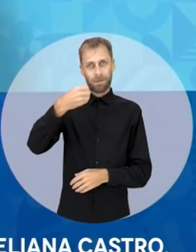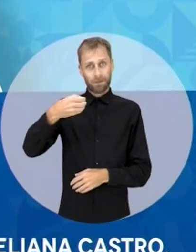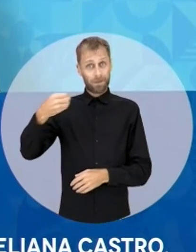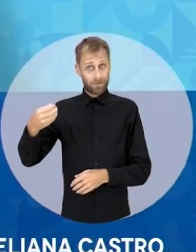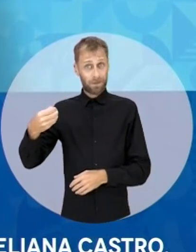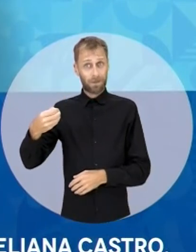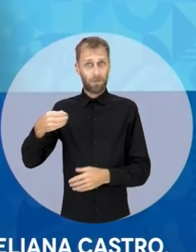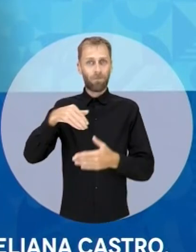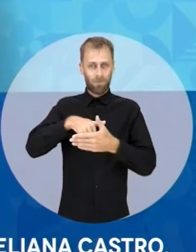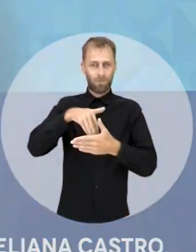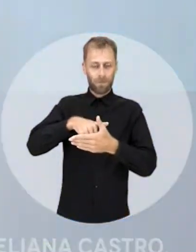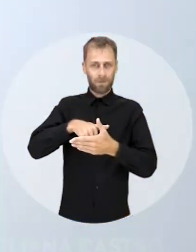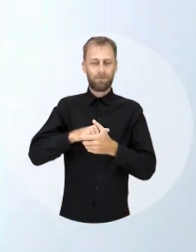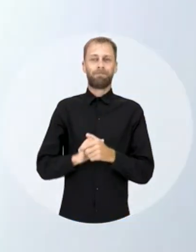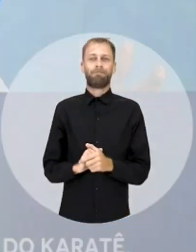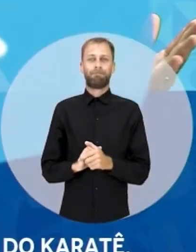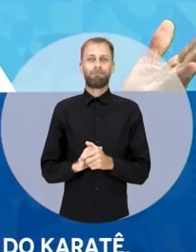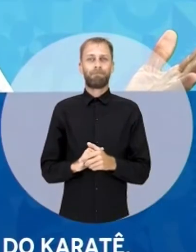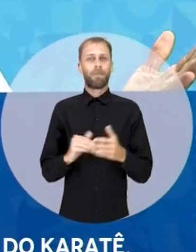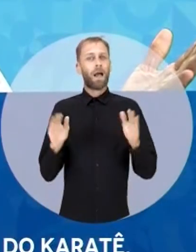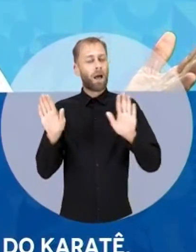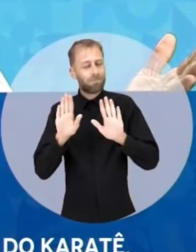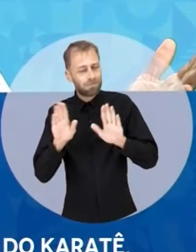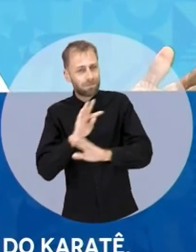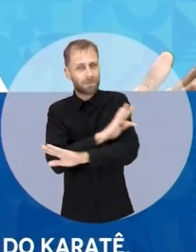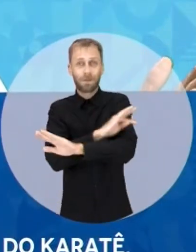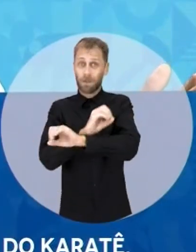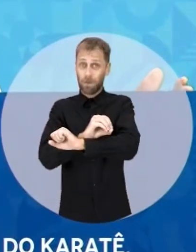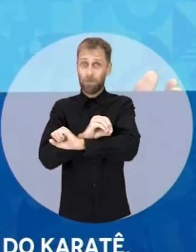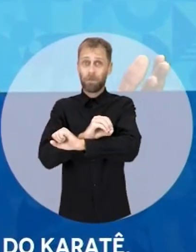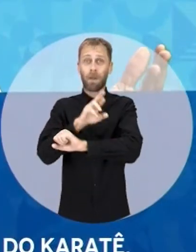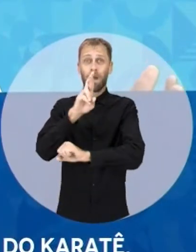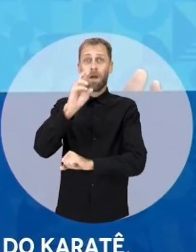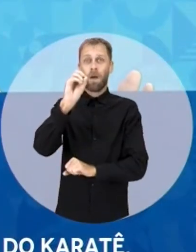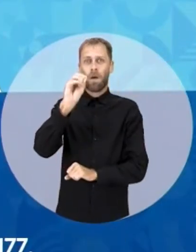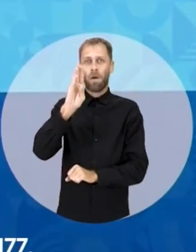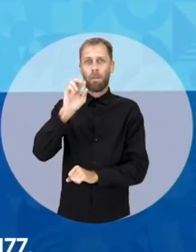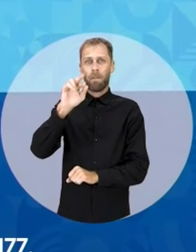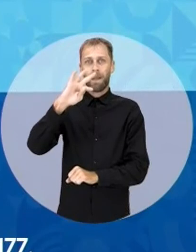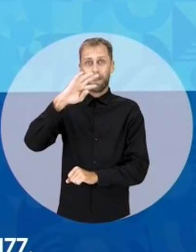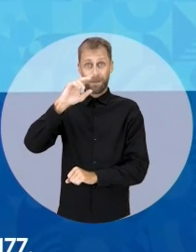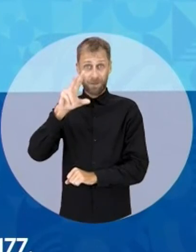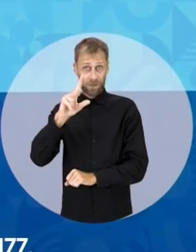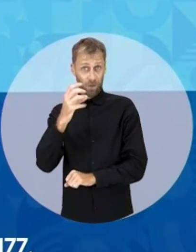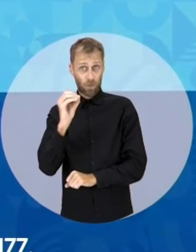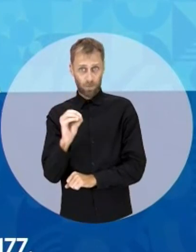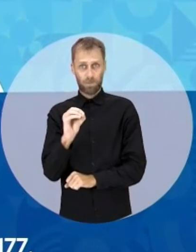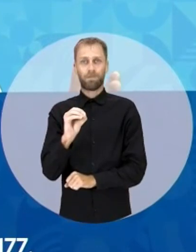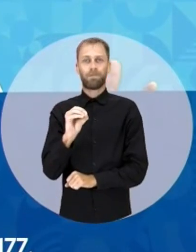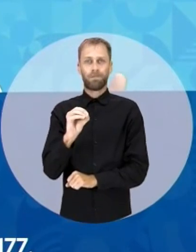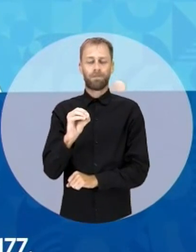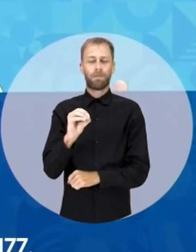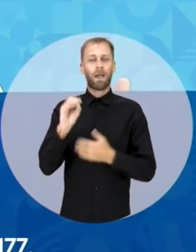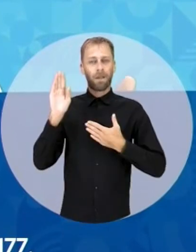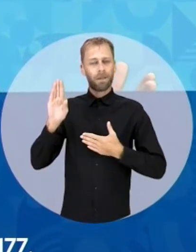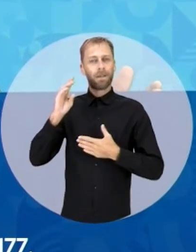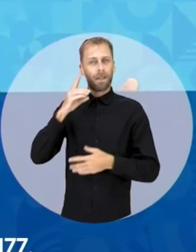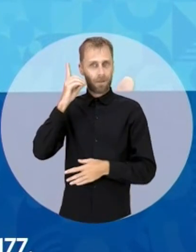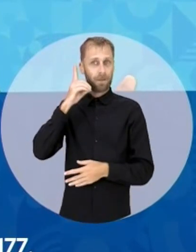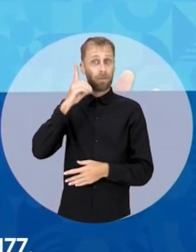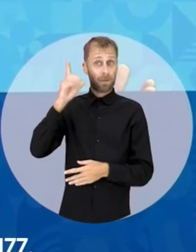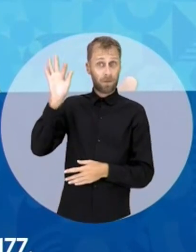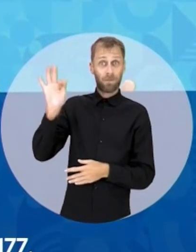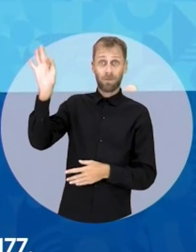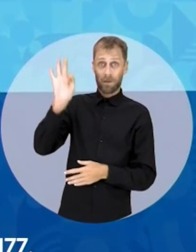Eliana Castro Alô meu Tocantins Sou o mestre Robertino do Karatê Sou candidato a deputado federal Número